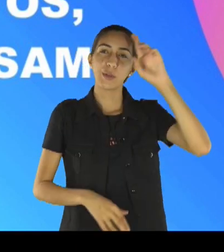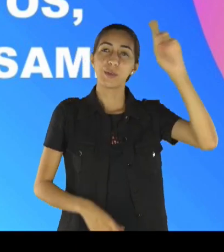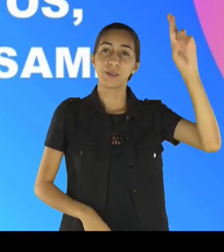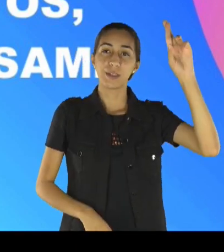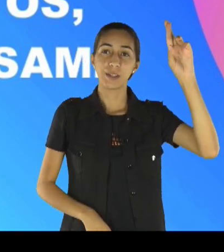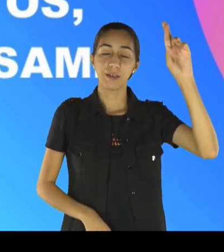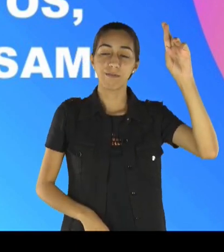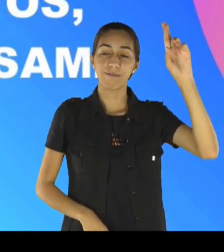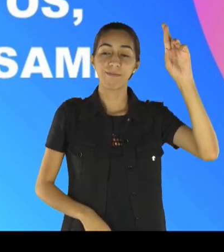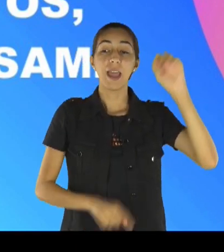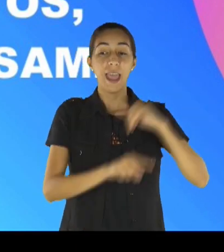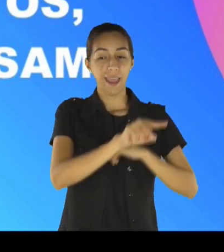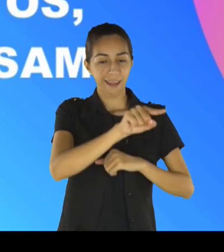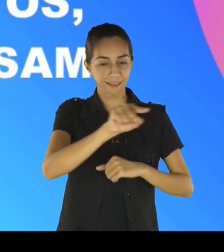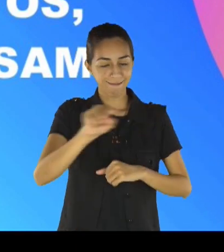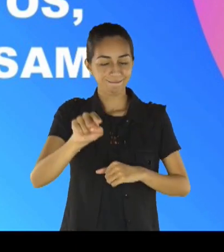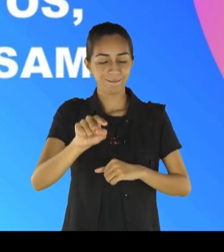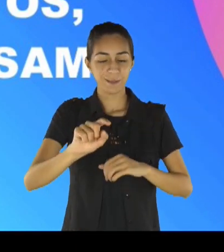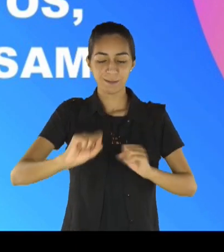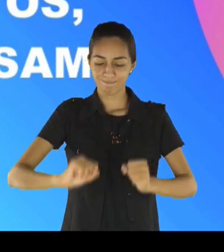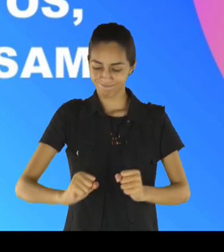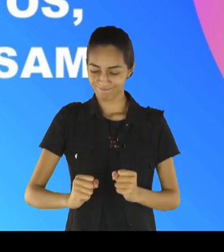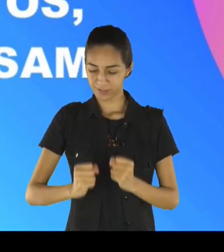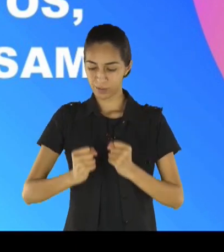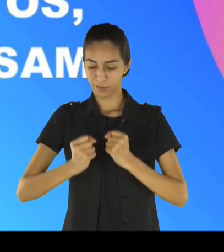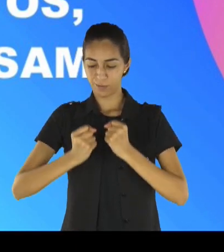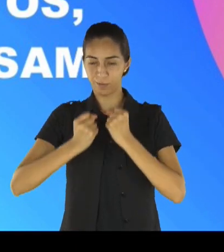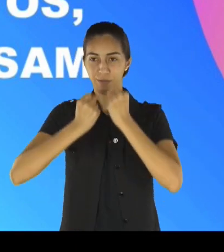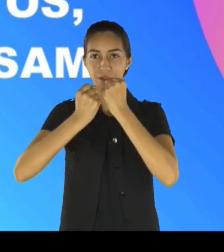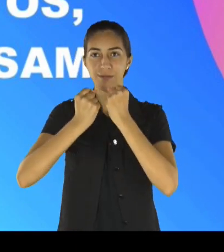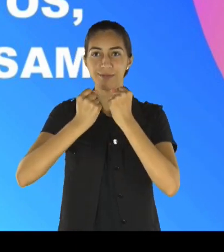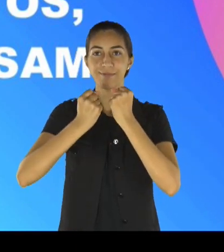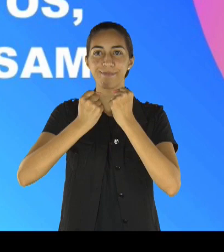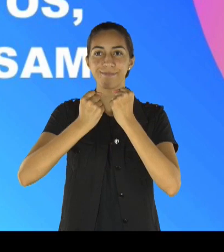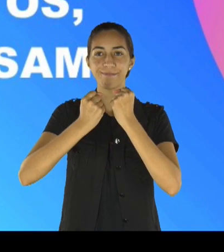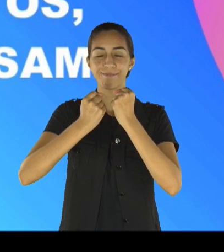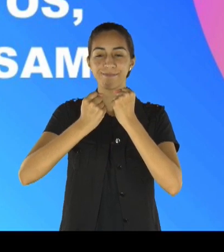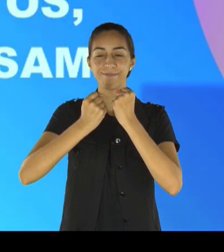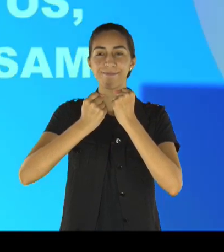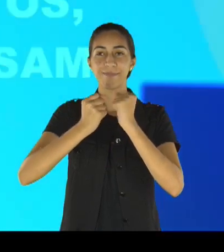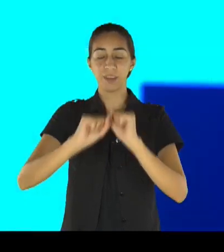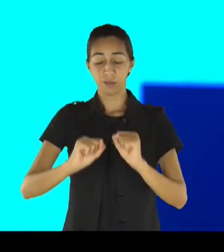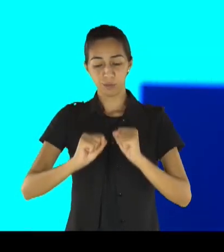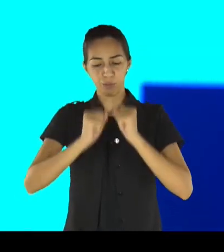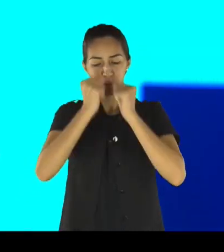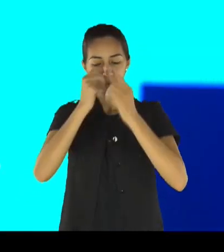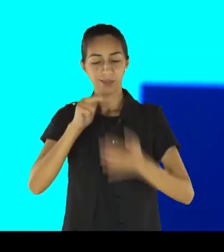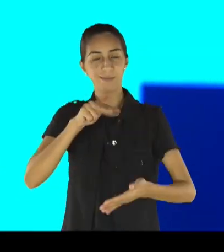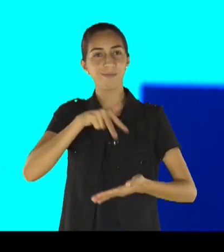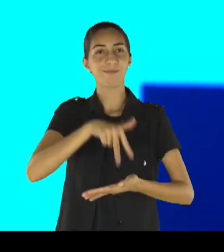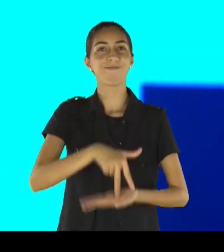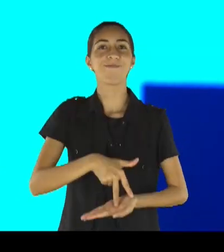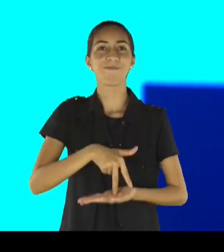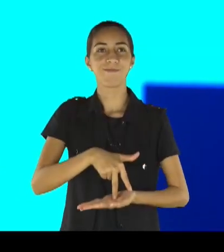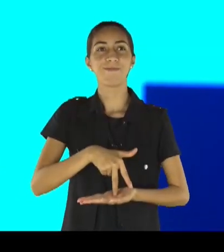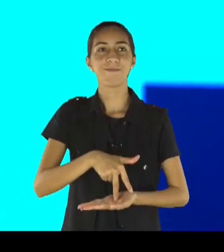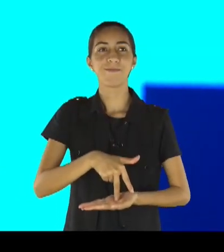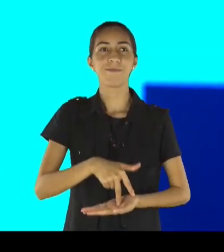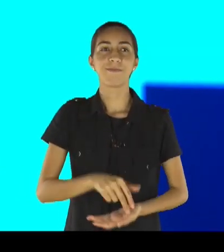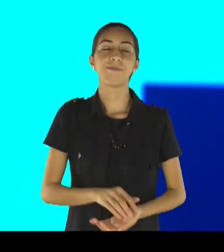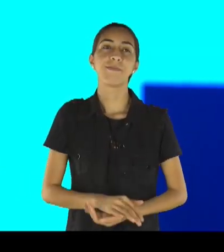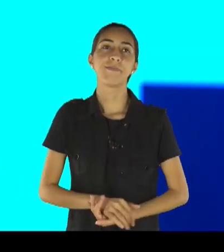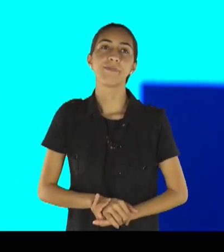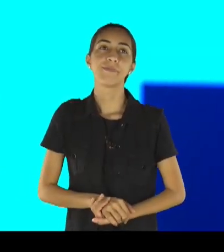estou cansado, já, pastor Ciro, estou esgotado, estou no meu último, meus últimos suspiros,